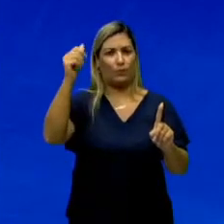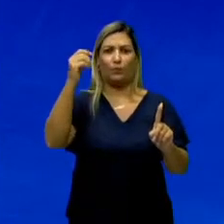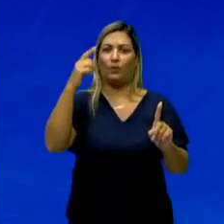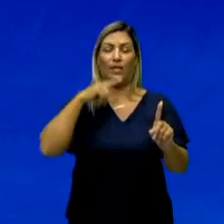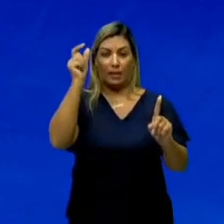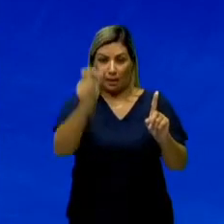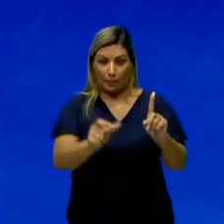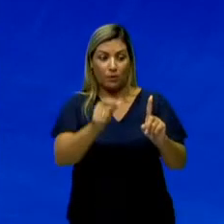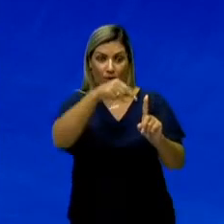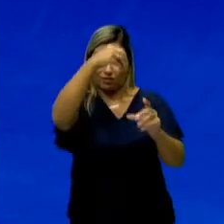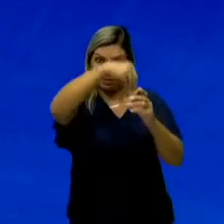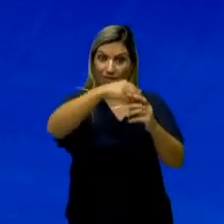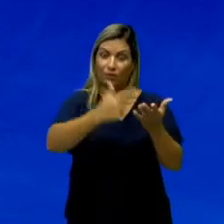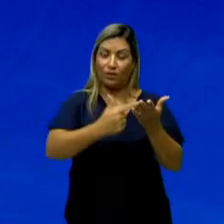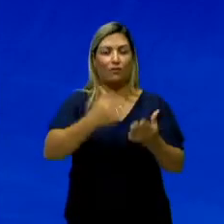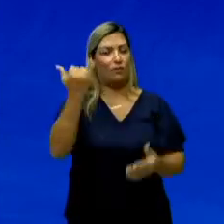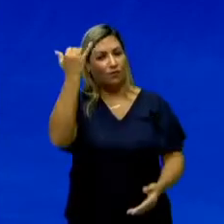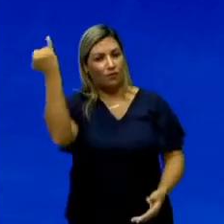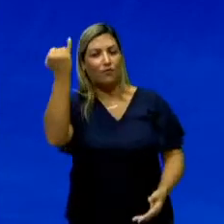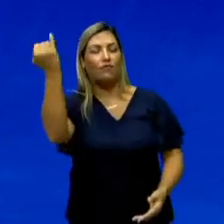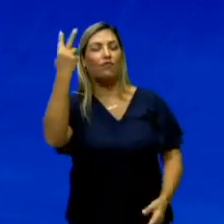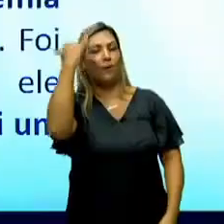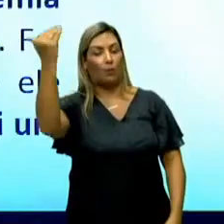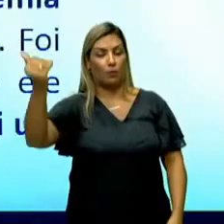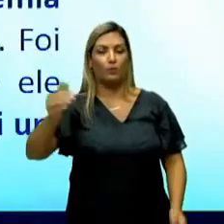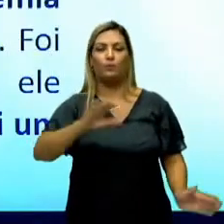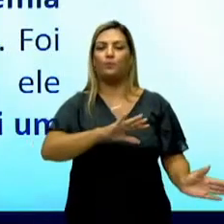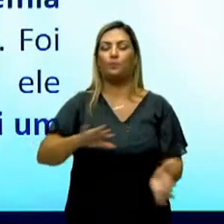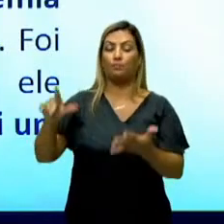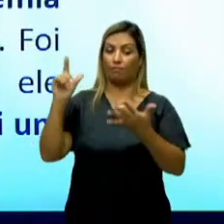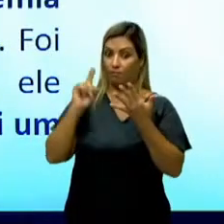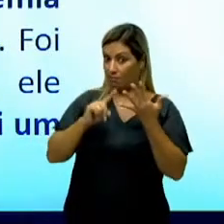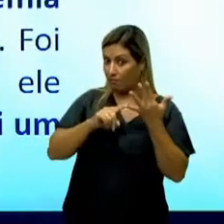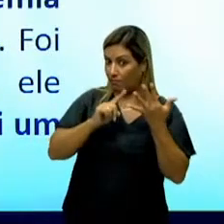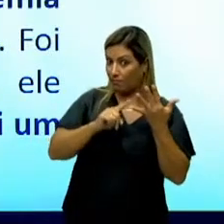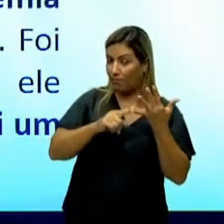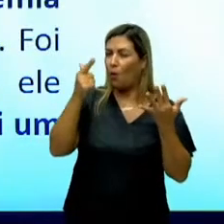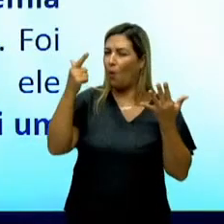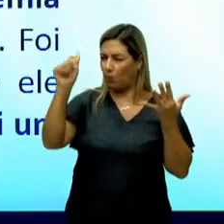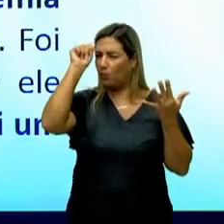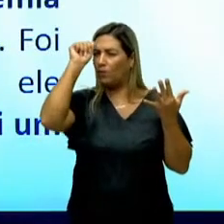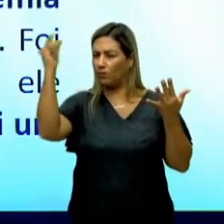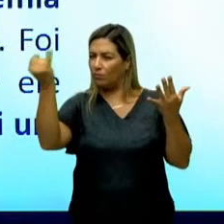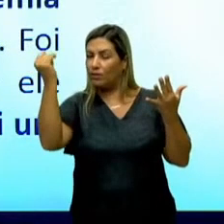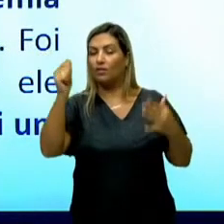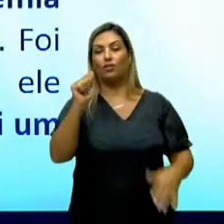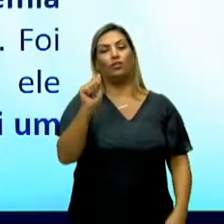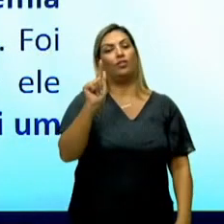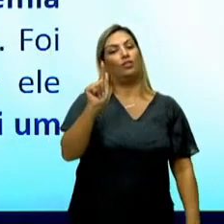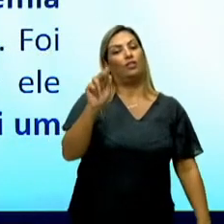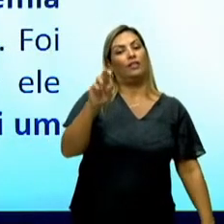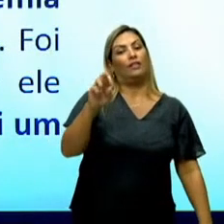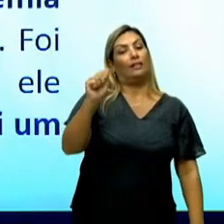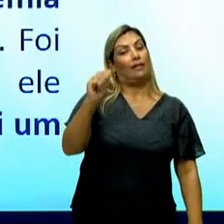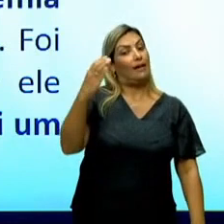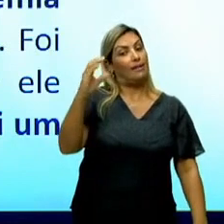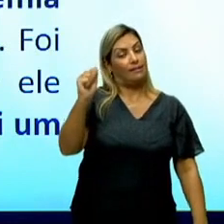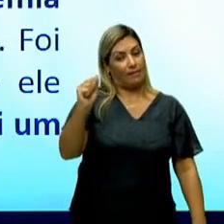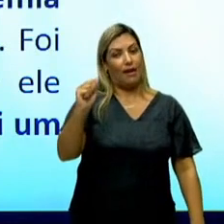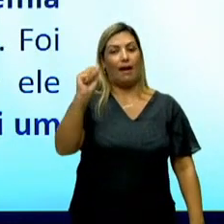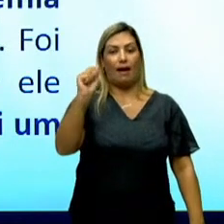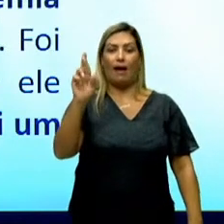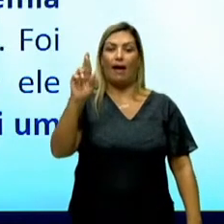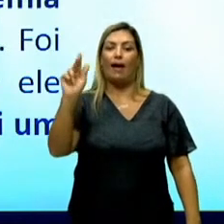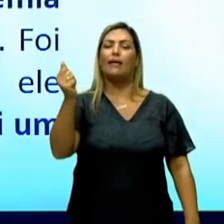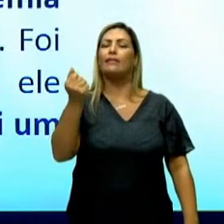escreveu Canaã, que é muito importante também, foi Graça Aranha. Por que ele é importante, Dani? Porque o Graça Aranha foi